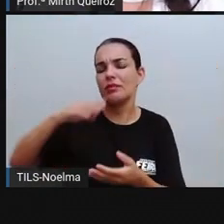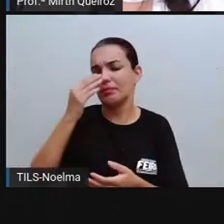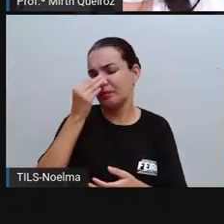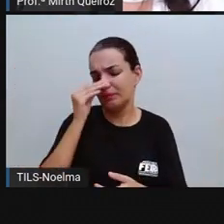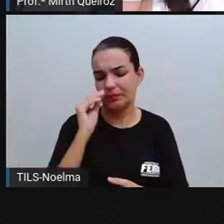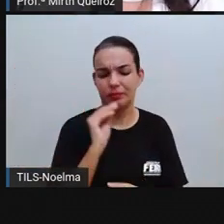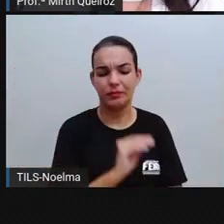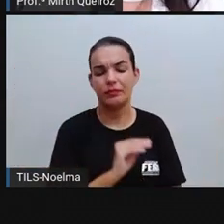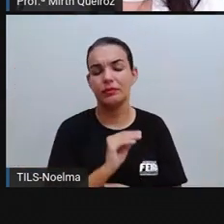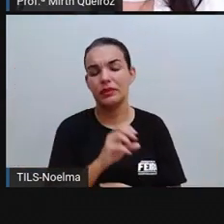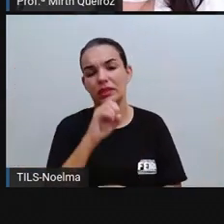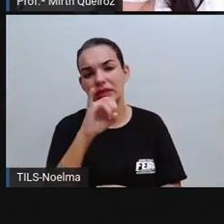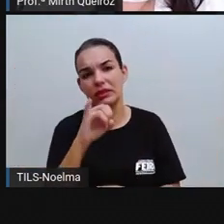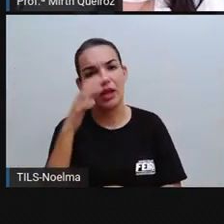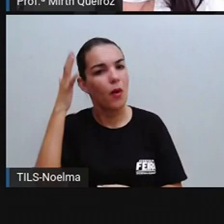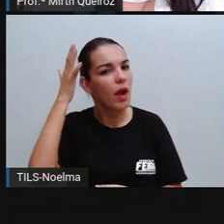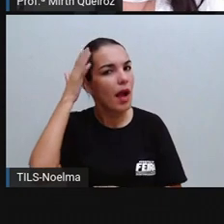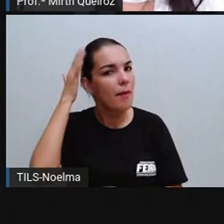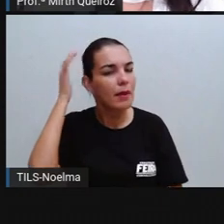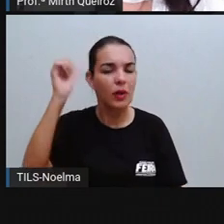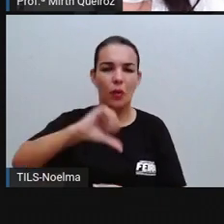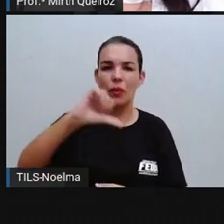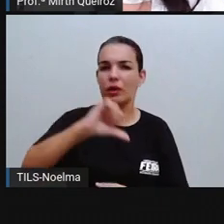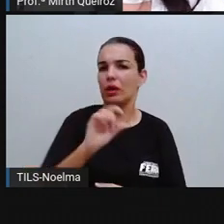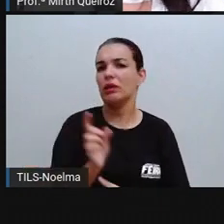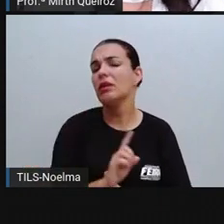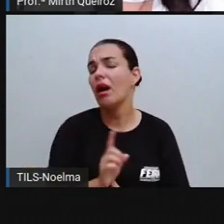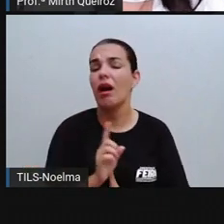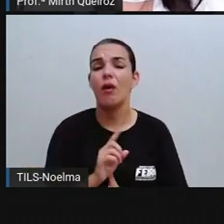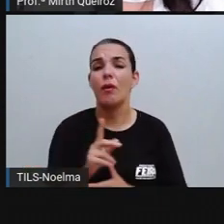cabelo afro não é sinônimo de cabelo ruim.